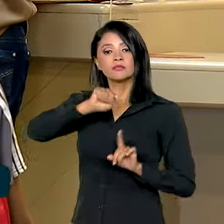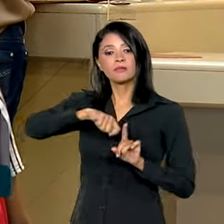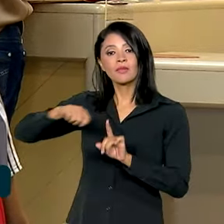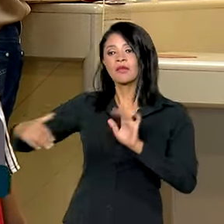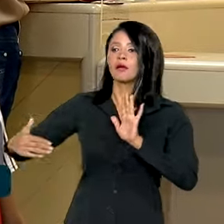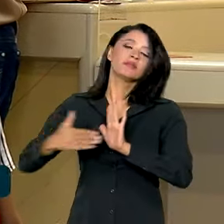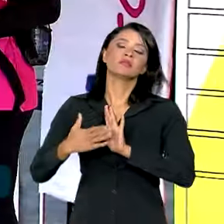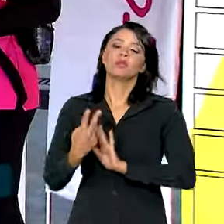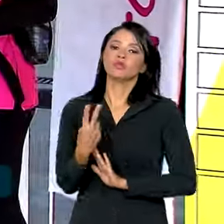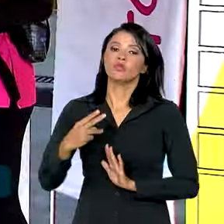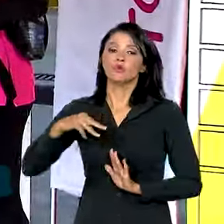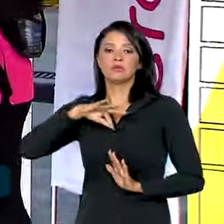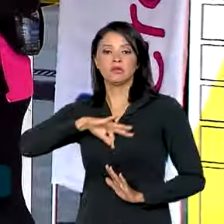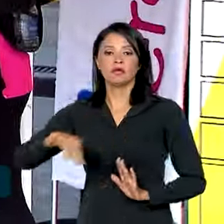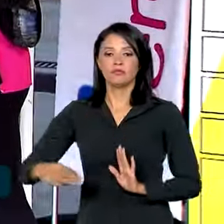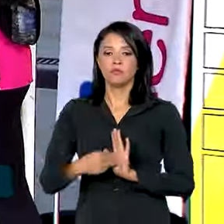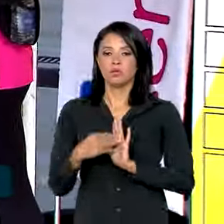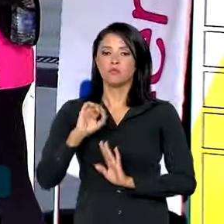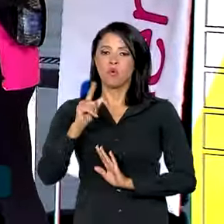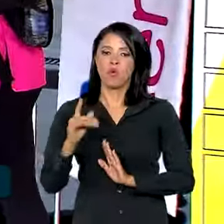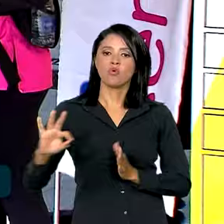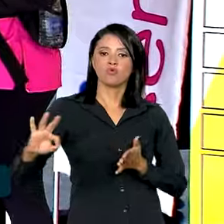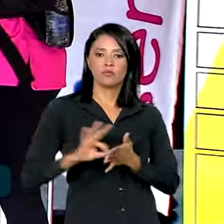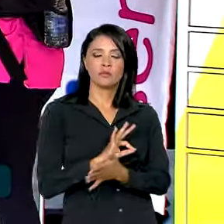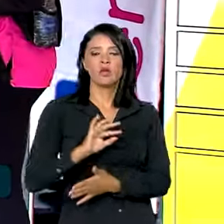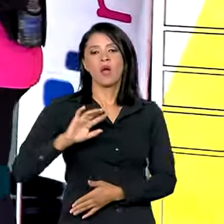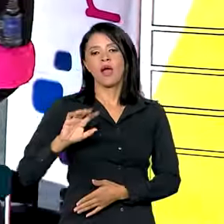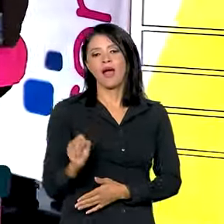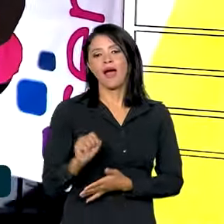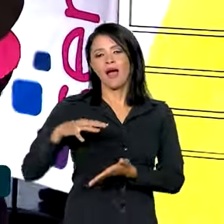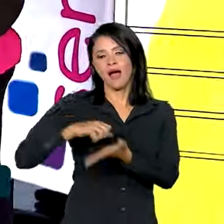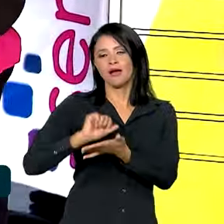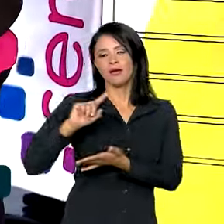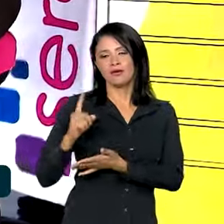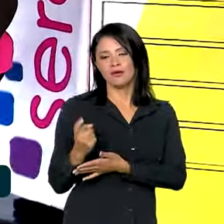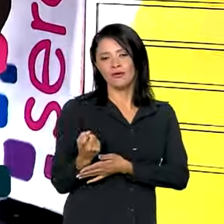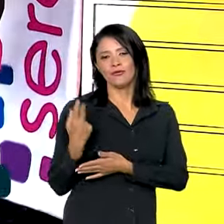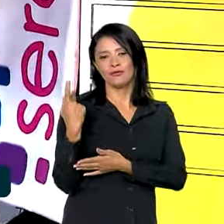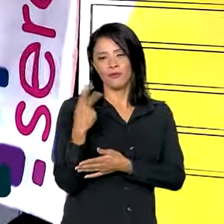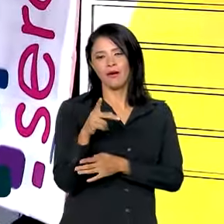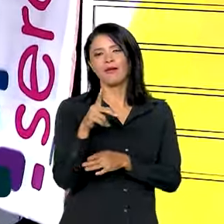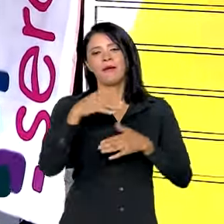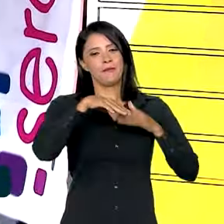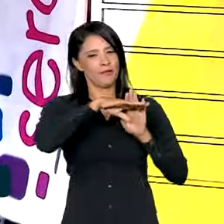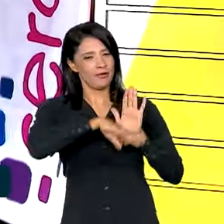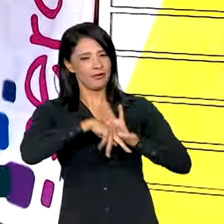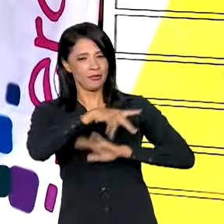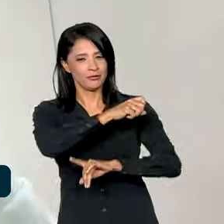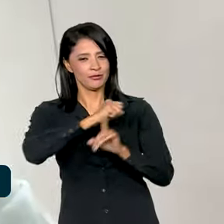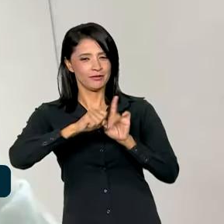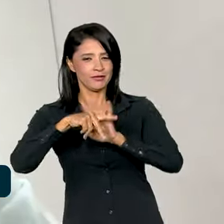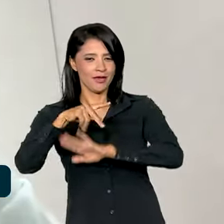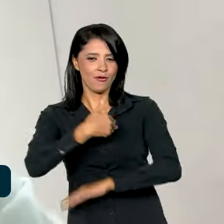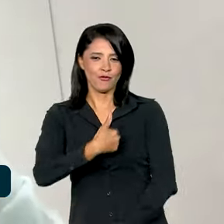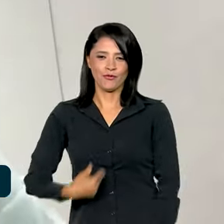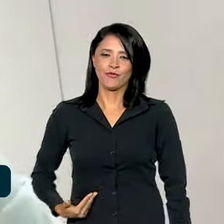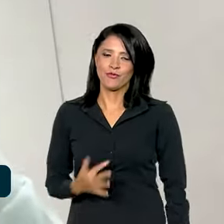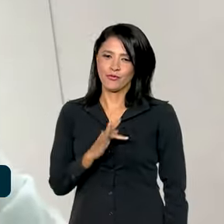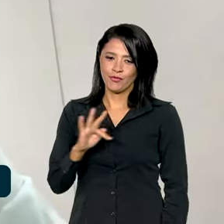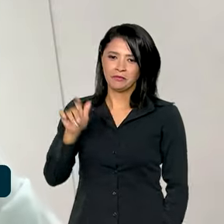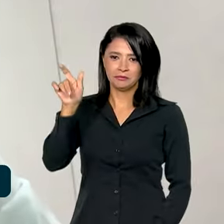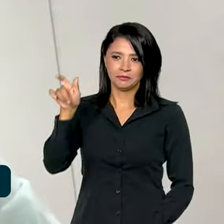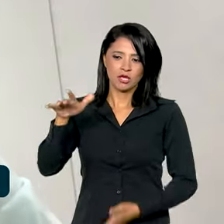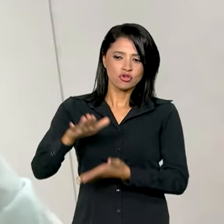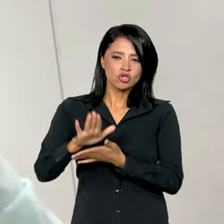dois salários mínimos, ou inscritas no Cade Único, o Cadastro Único para Programas Sociais do Governo Federal. Para o consumidor ter